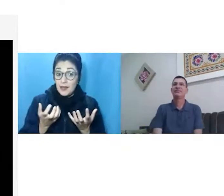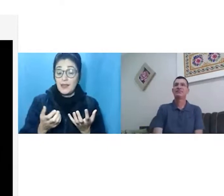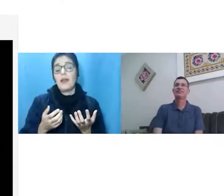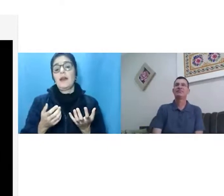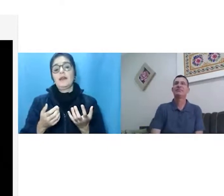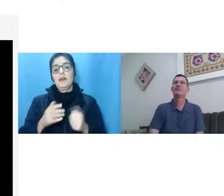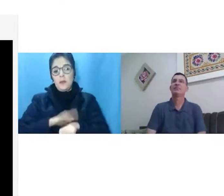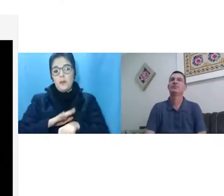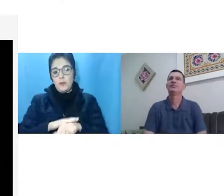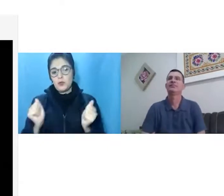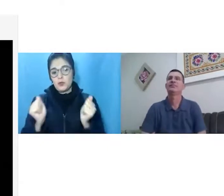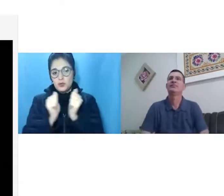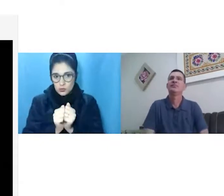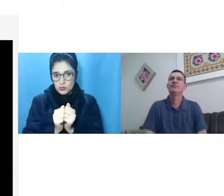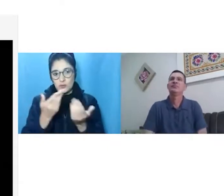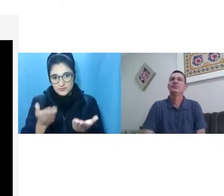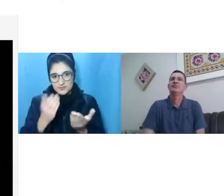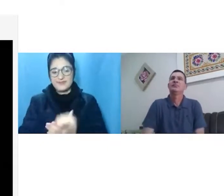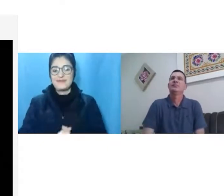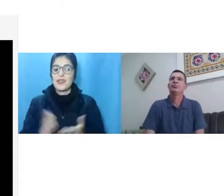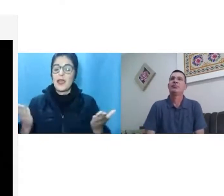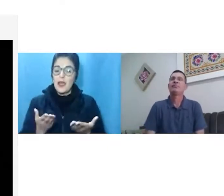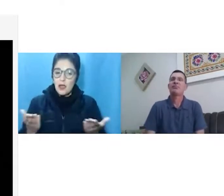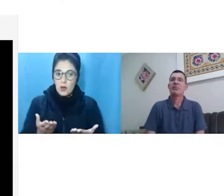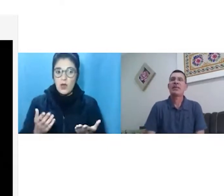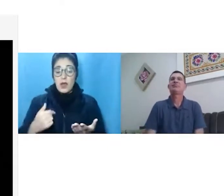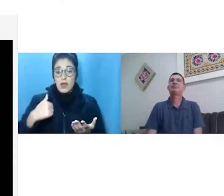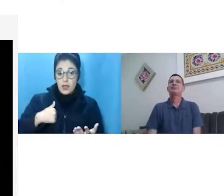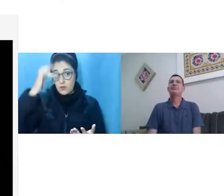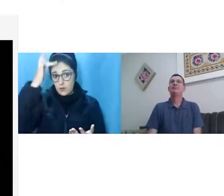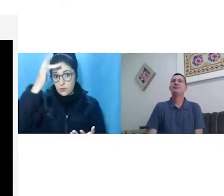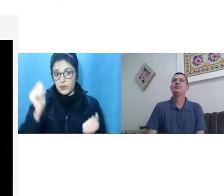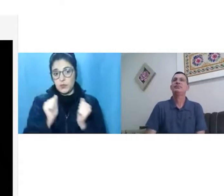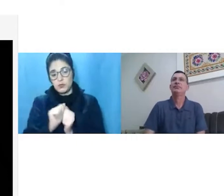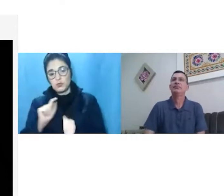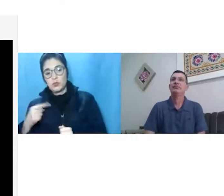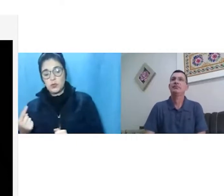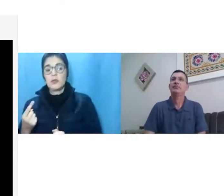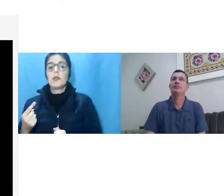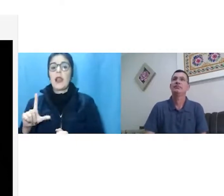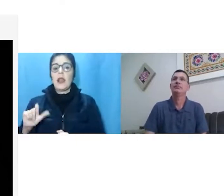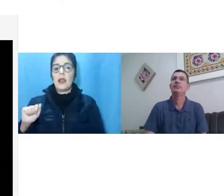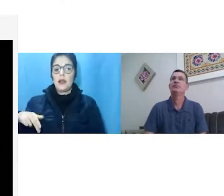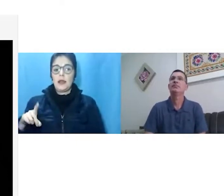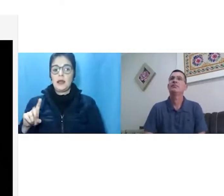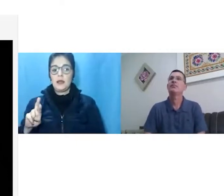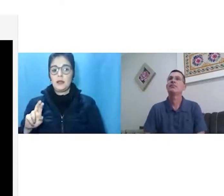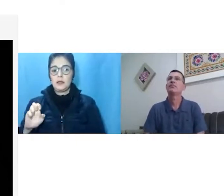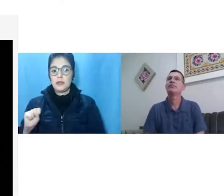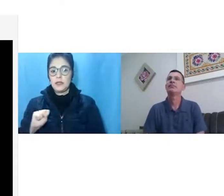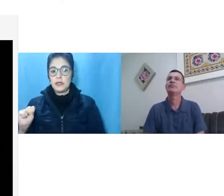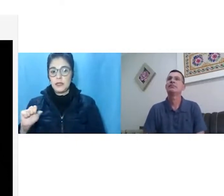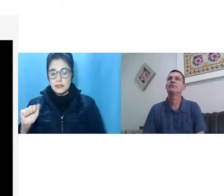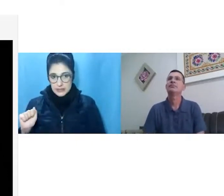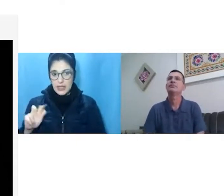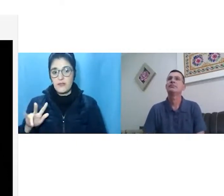e estamos aqui à disposição no suporte. Eu quero agradecer a colega Landressa, que vai fazer o suporte para o senhor